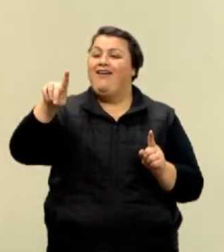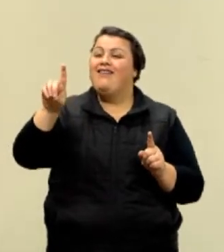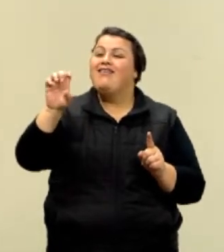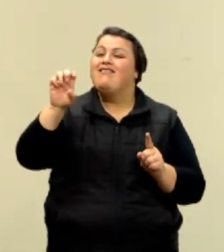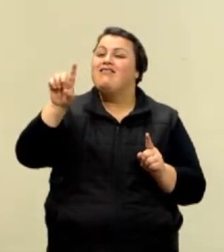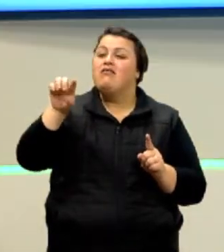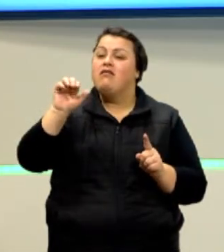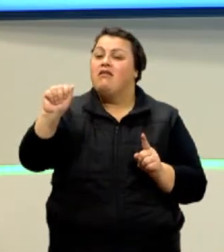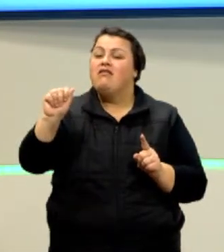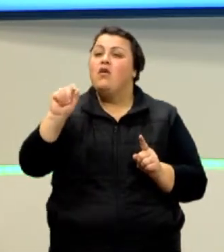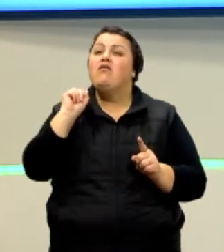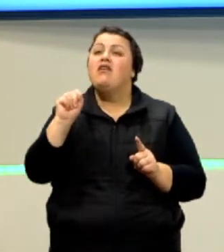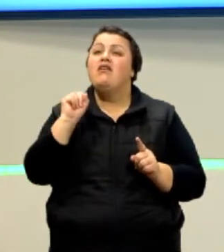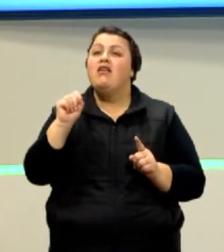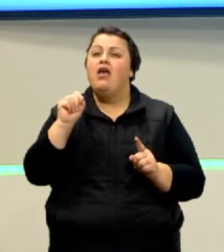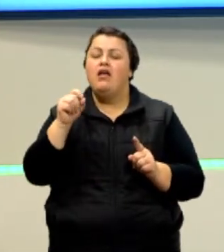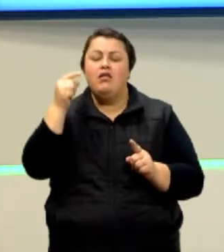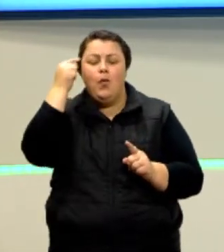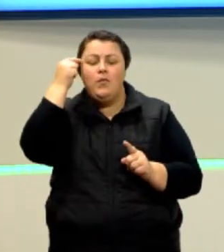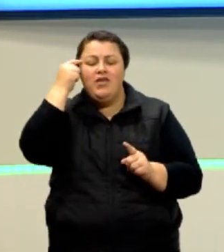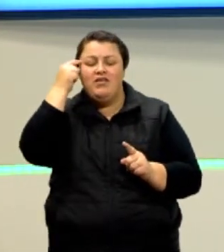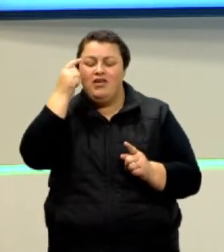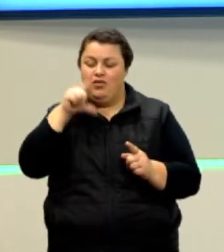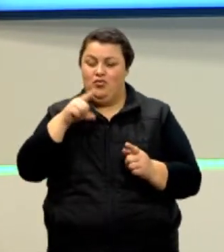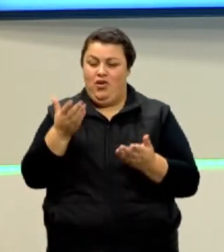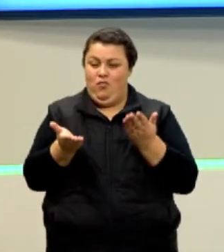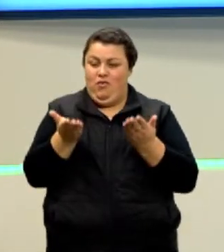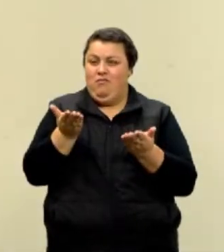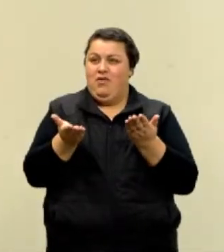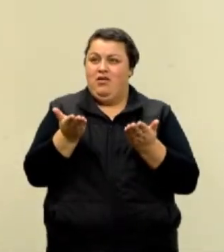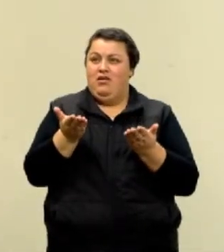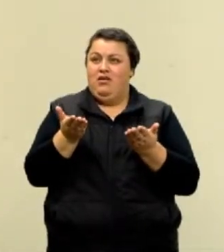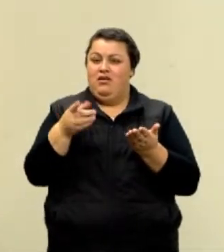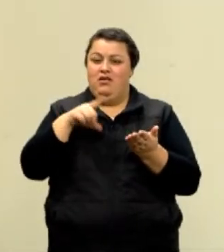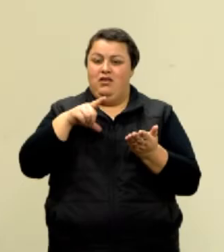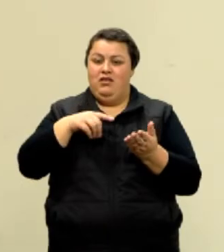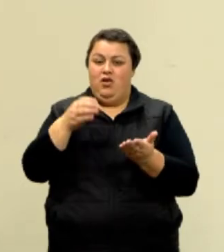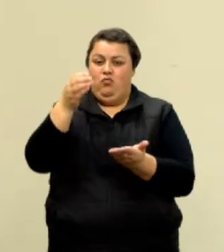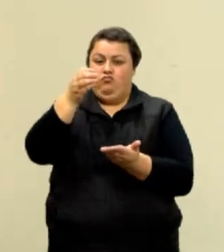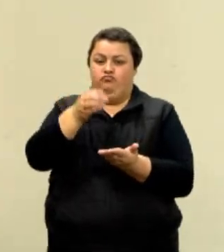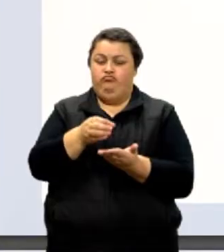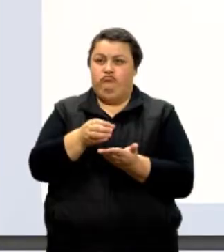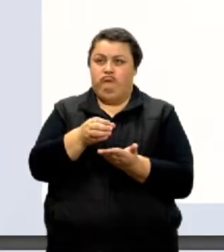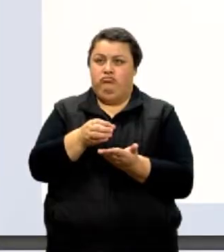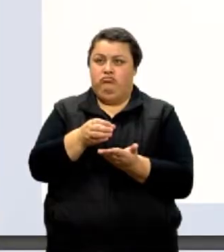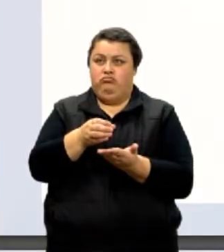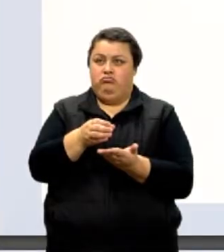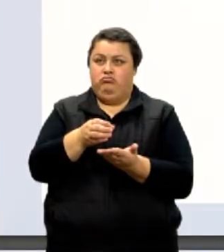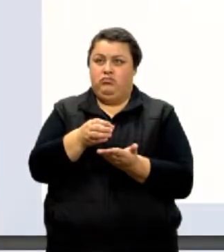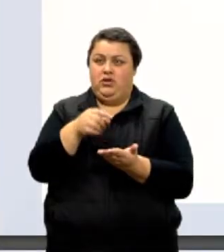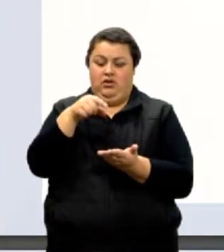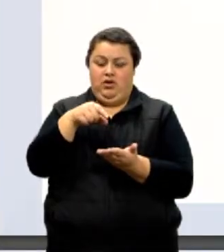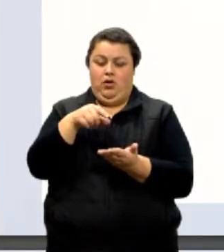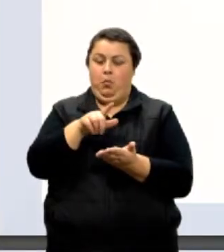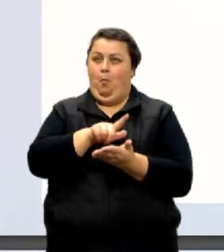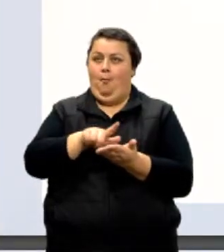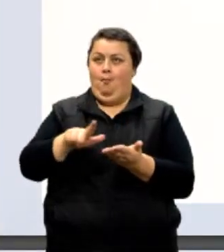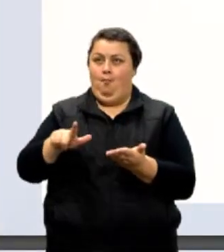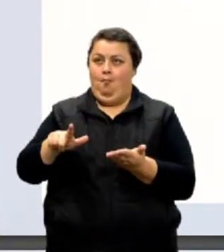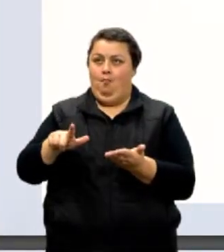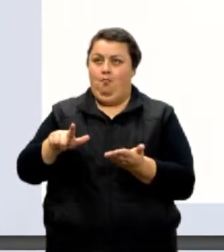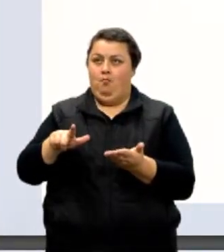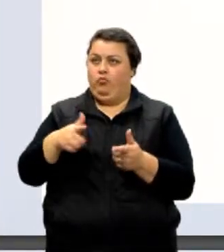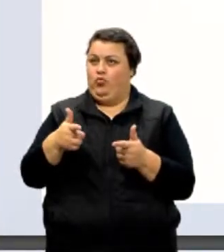grandeza? Imagina que tu tem uma balança com um recipiente. Esse recipiente está vazio, aí